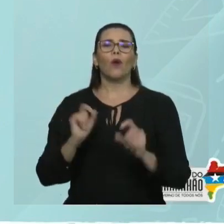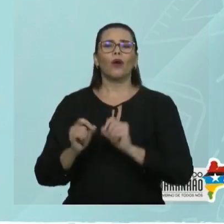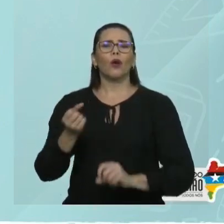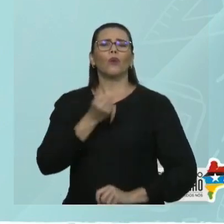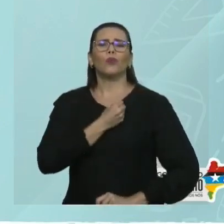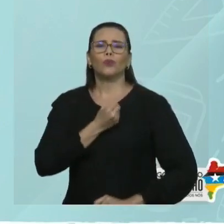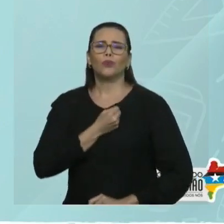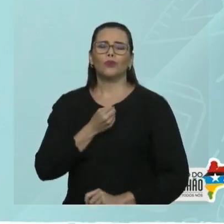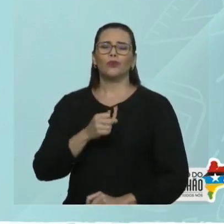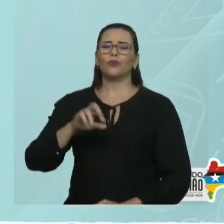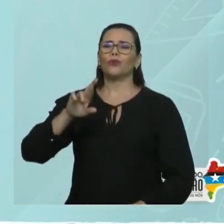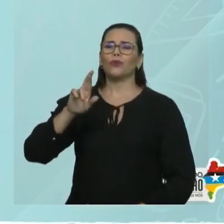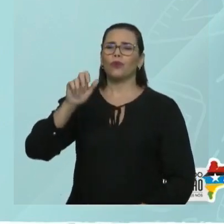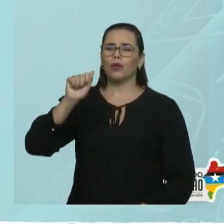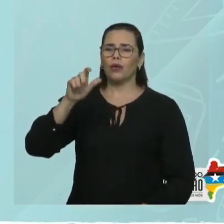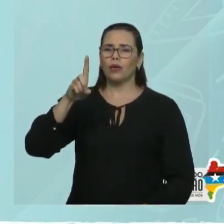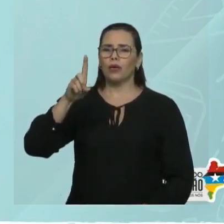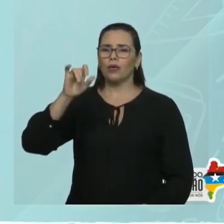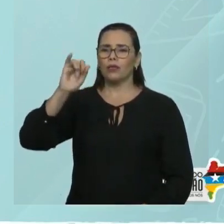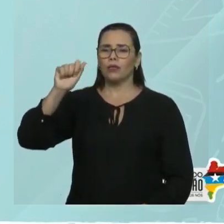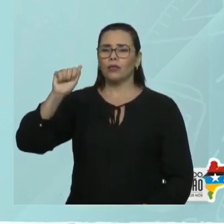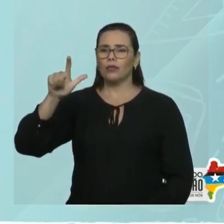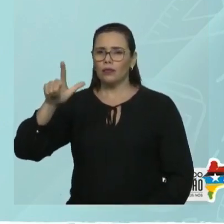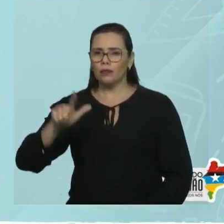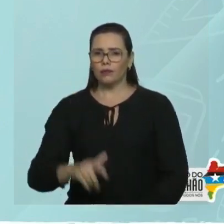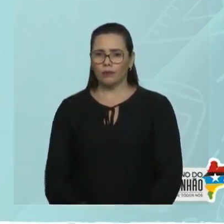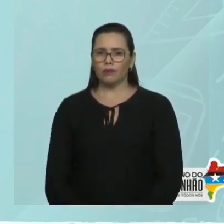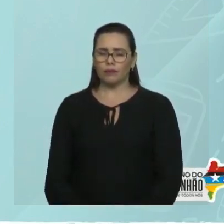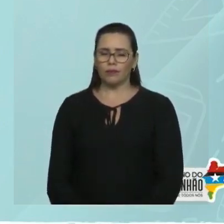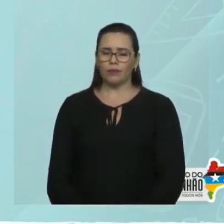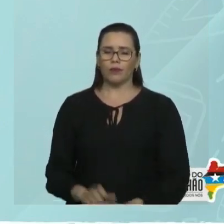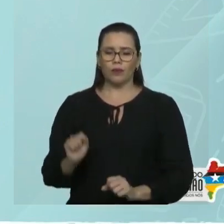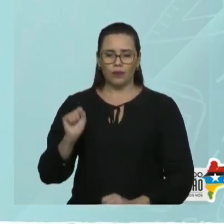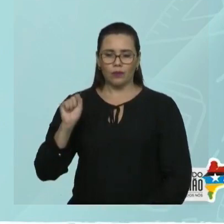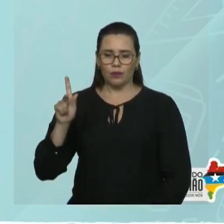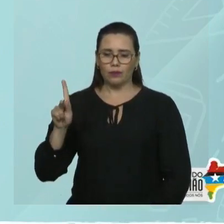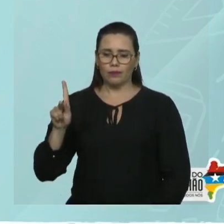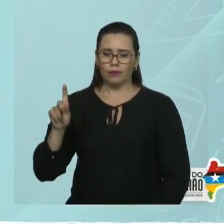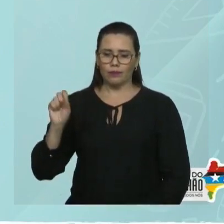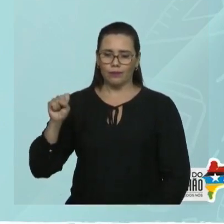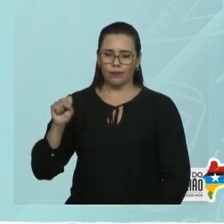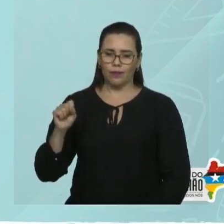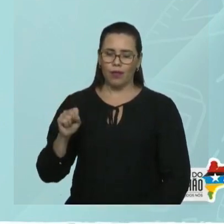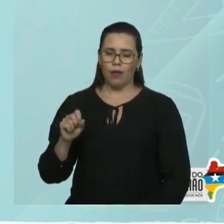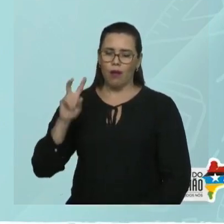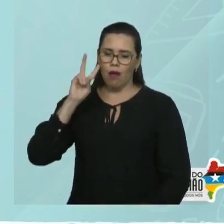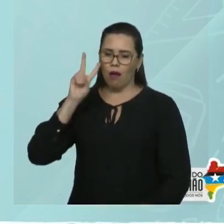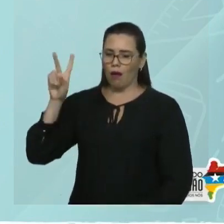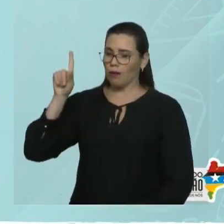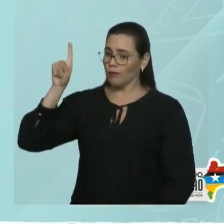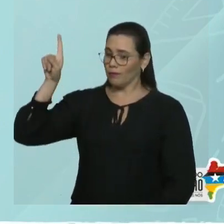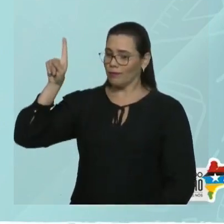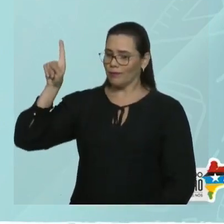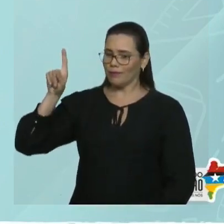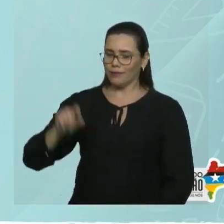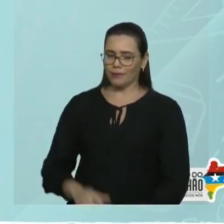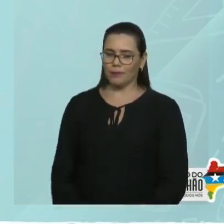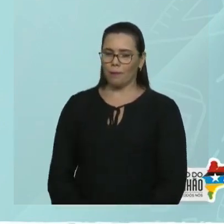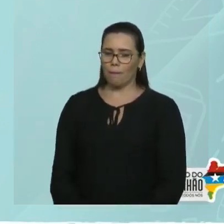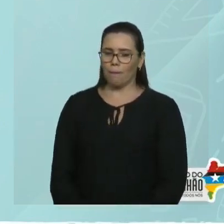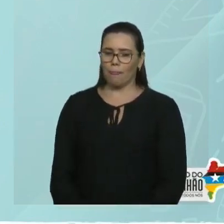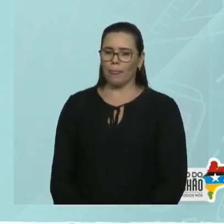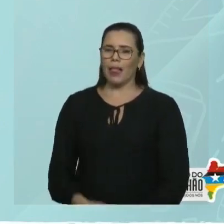cadeia para somar. Beleza. Cadeia ramificada? Tudo bem para você que é? Sim. Quando a cadeia é ramificada, qual é a primeira regra?